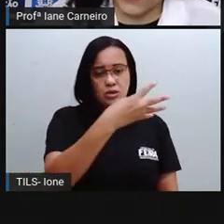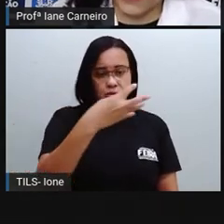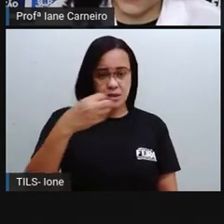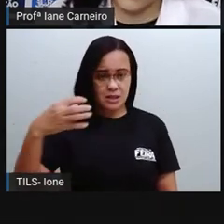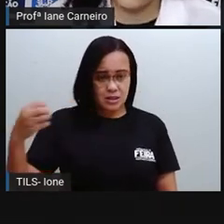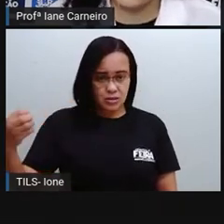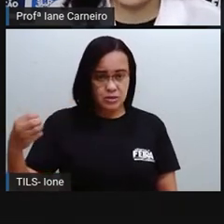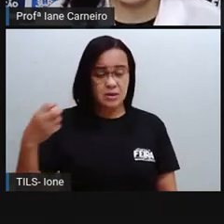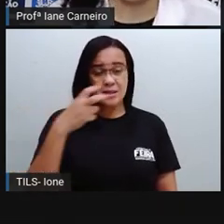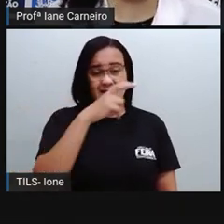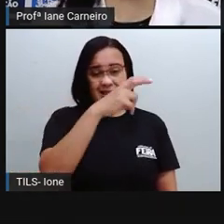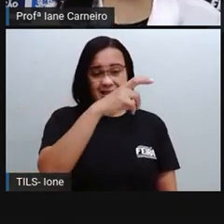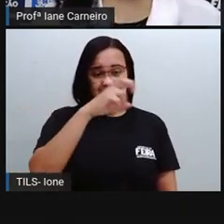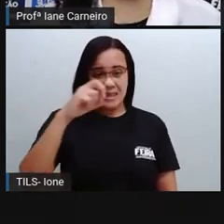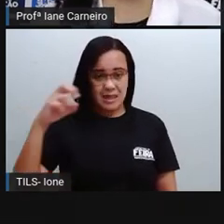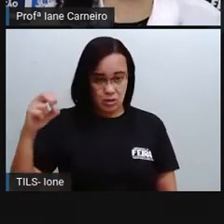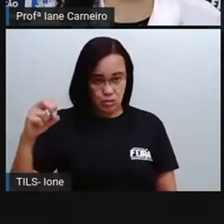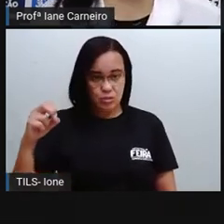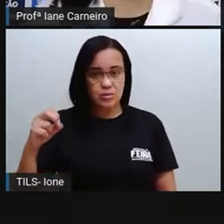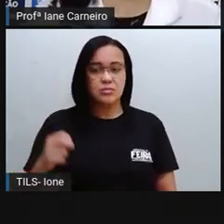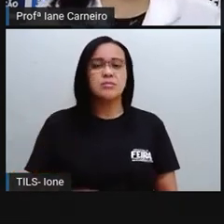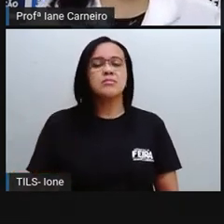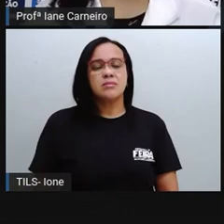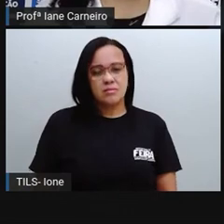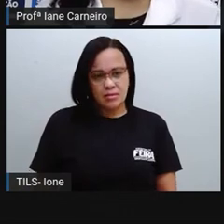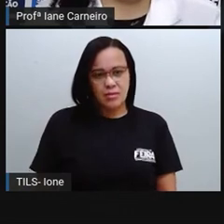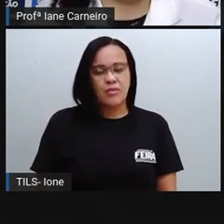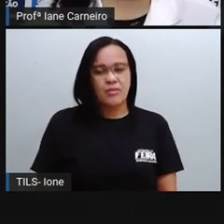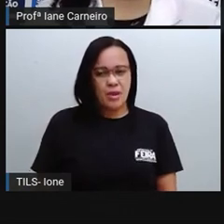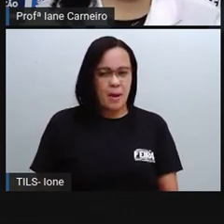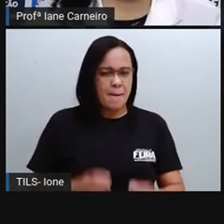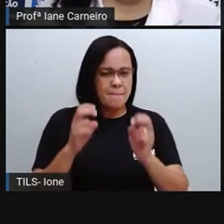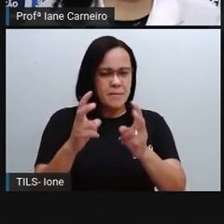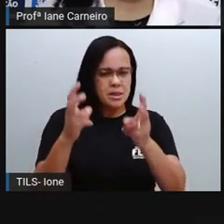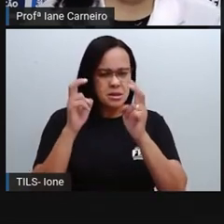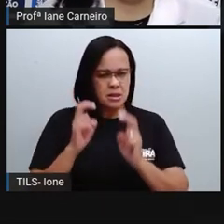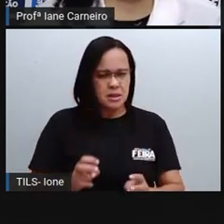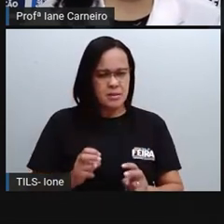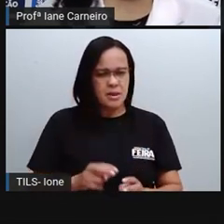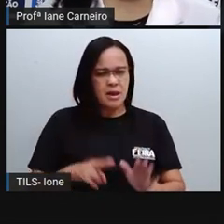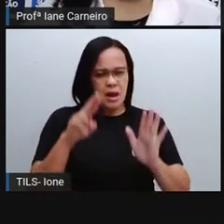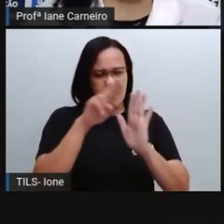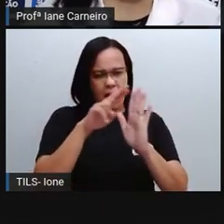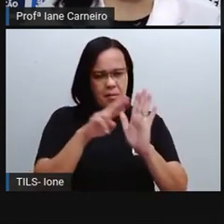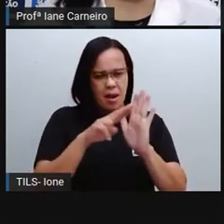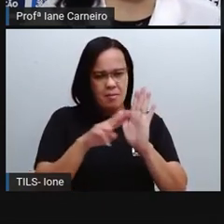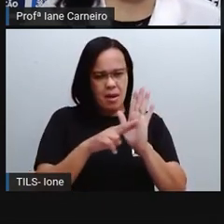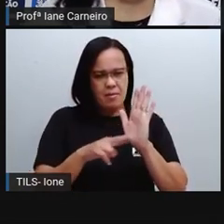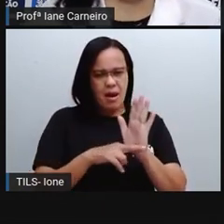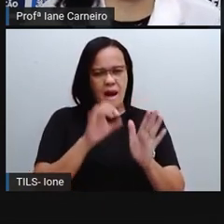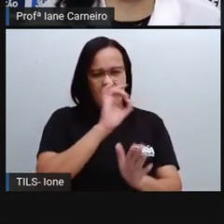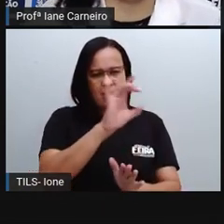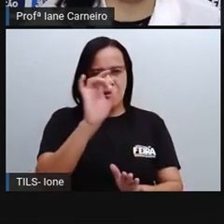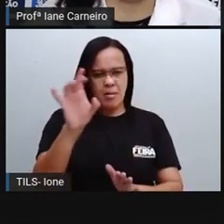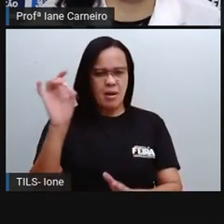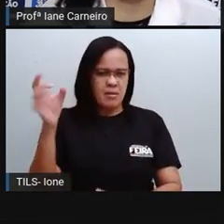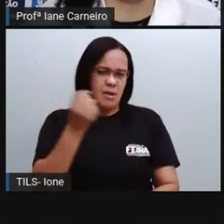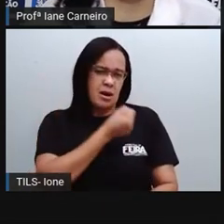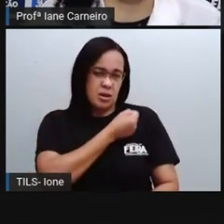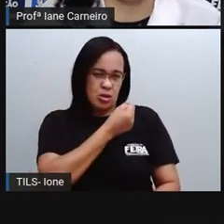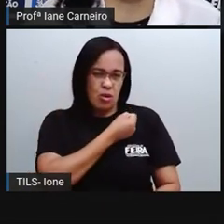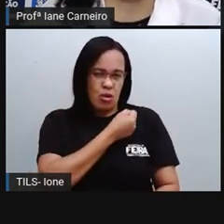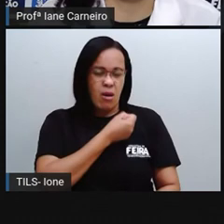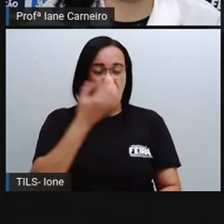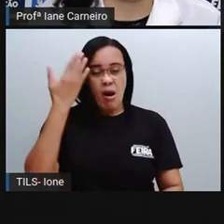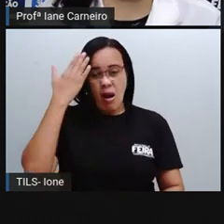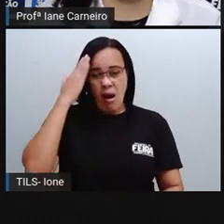400, 500. Vamos perceber a regularidade desses números aqui, né? Pra gente entender um